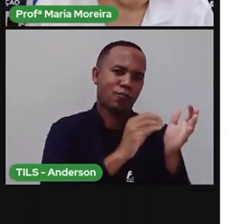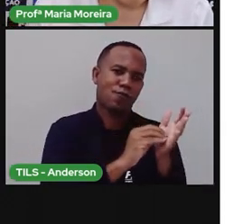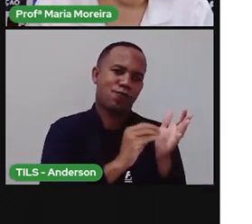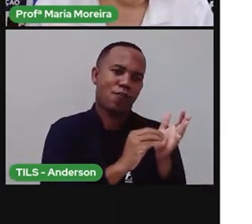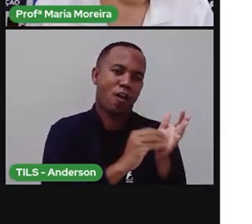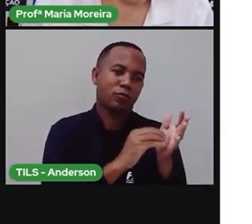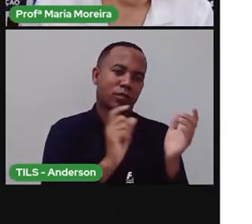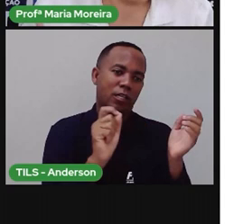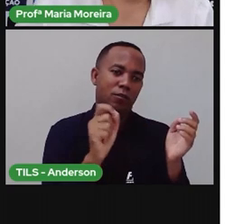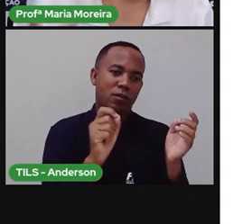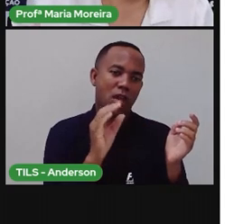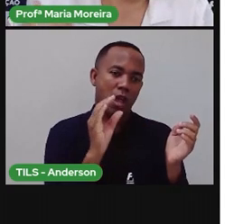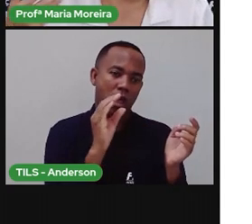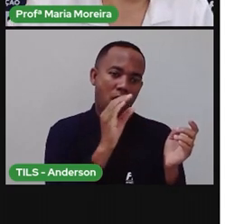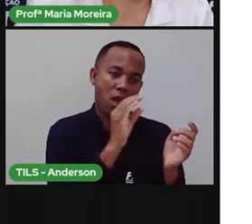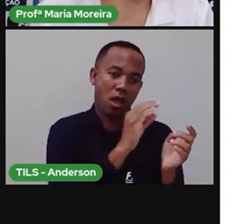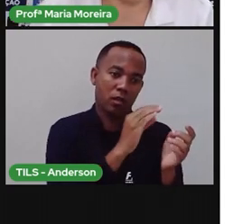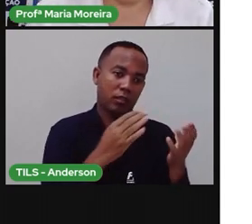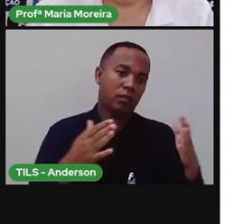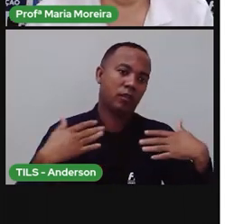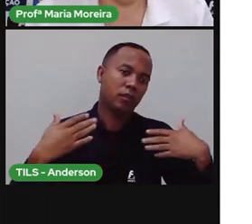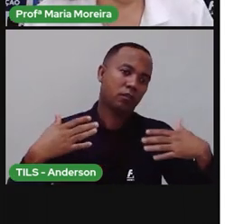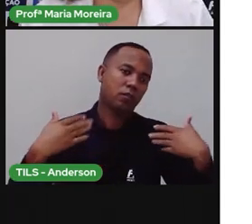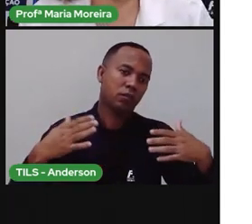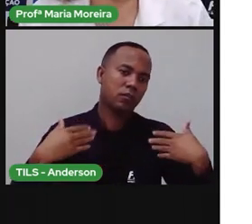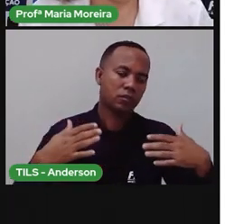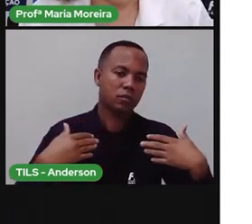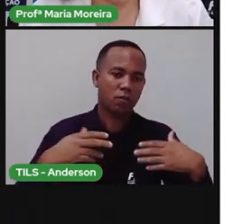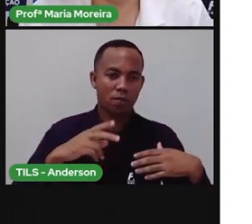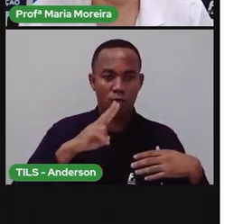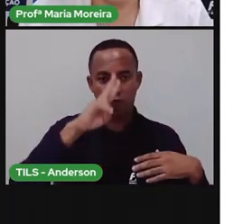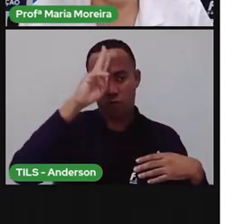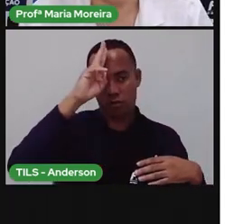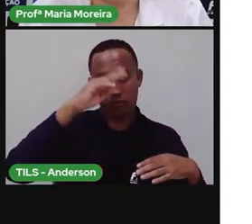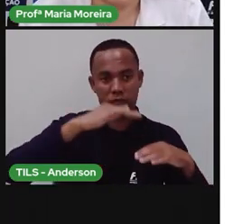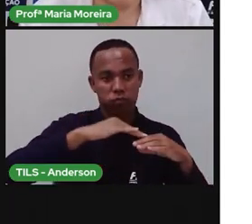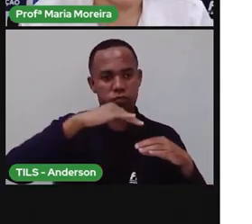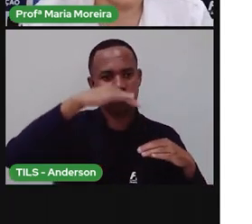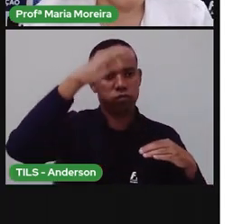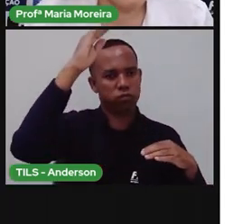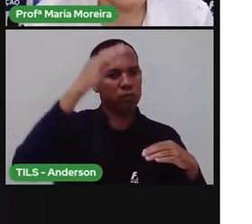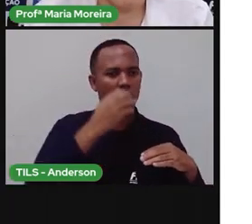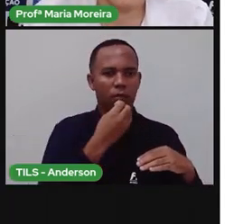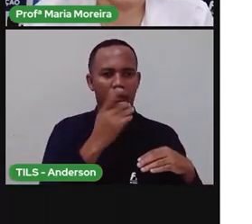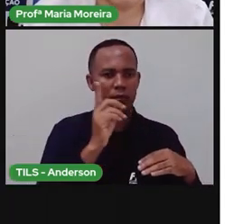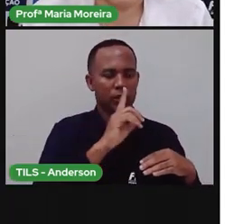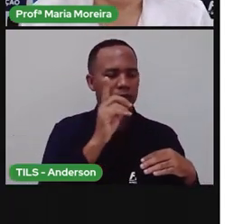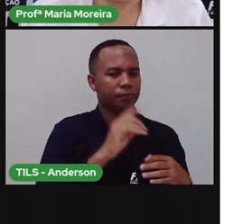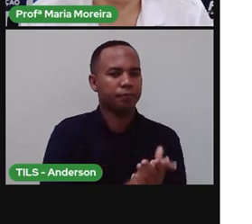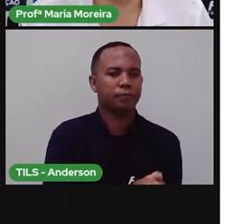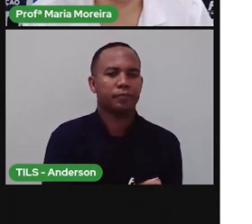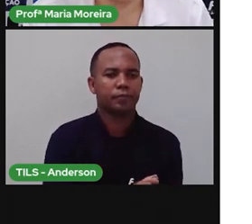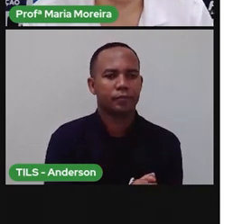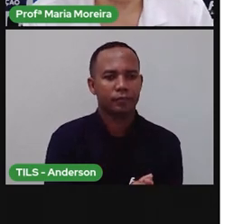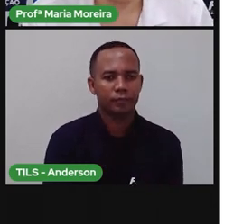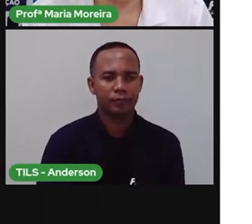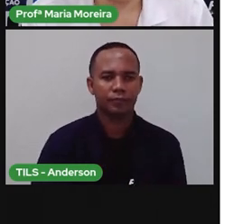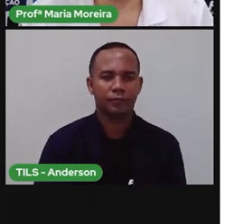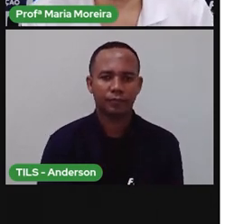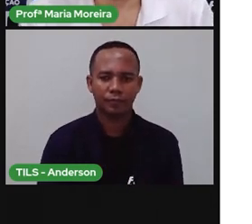aquecimento global, que é o aumento da temperatura do nosso planeta. E a gente sabe que não é legal e a gente não quer isso, né? Obviamente.